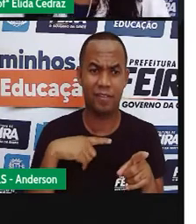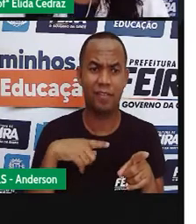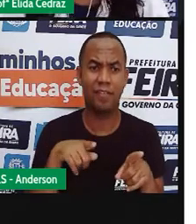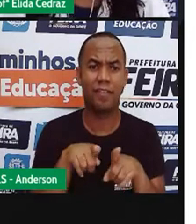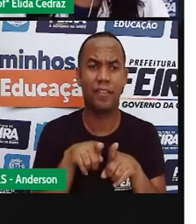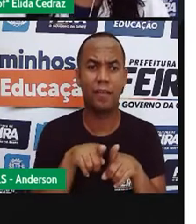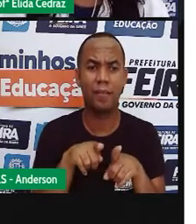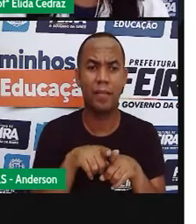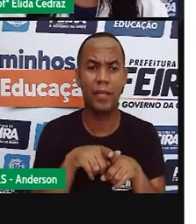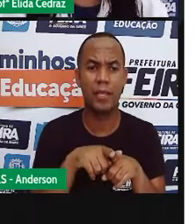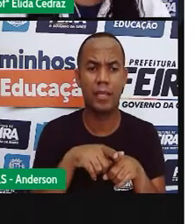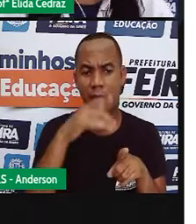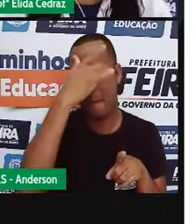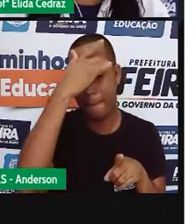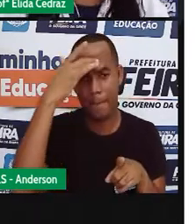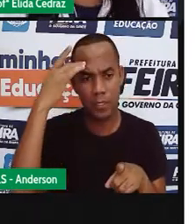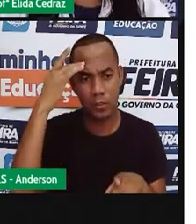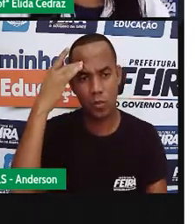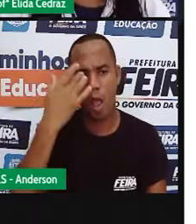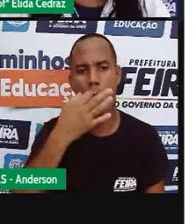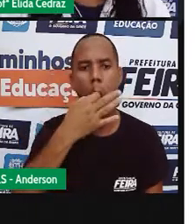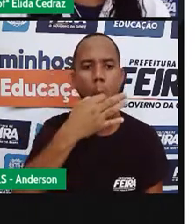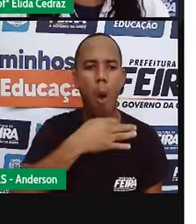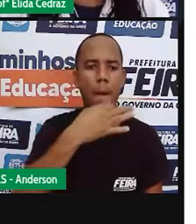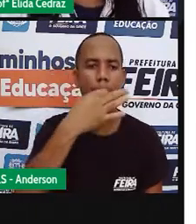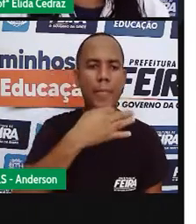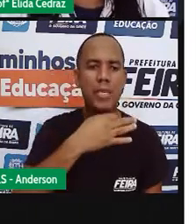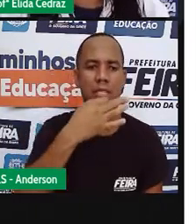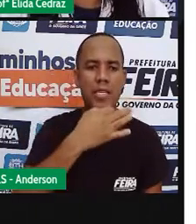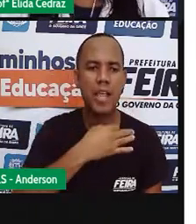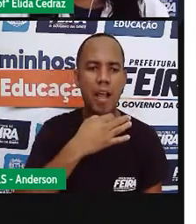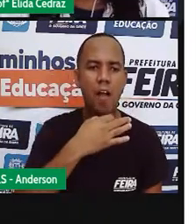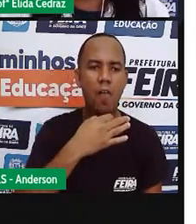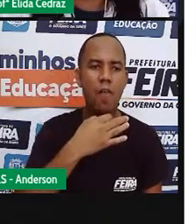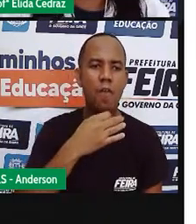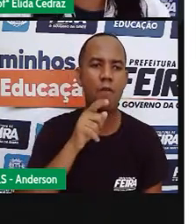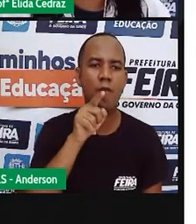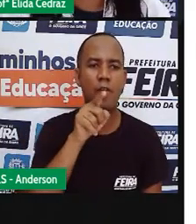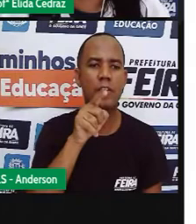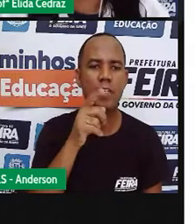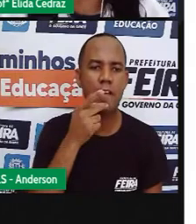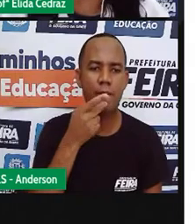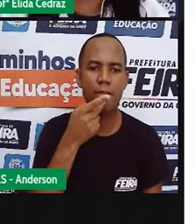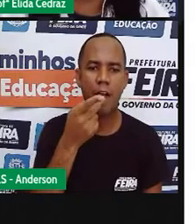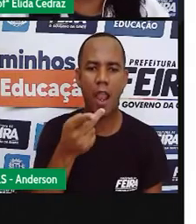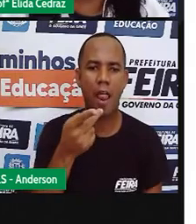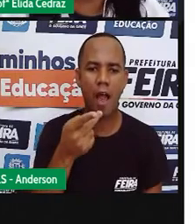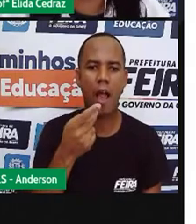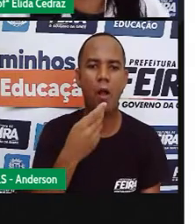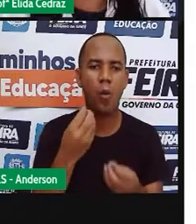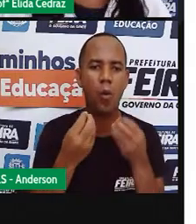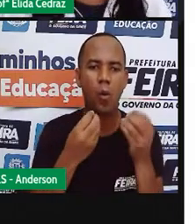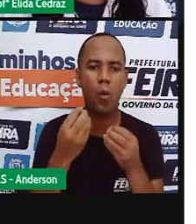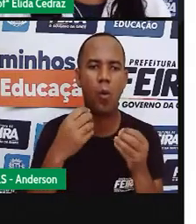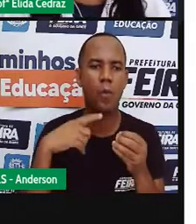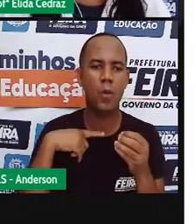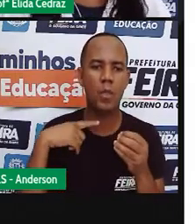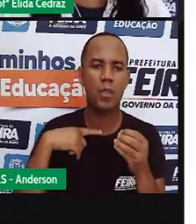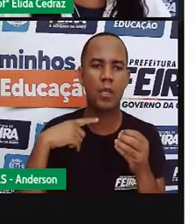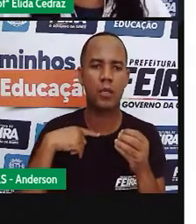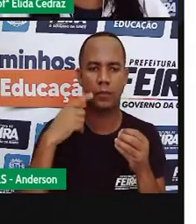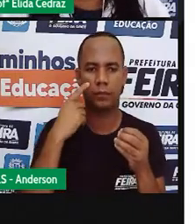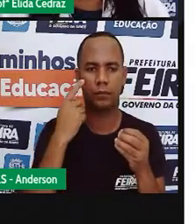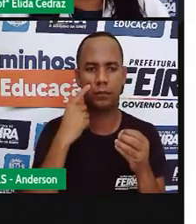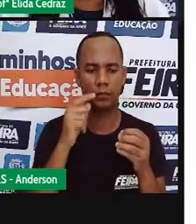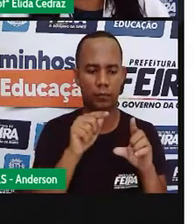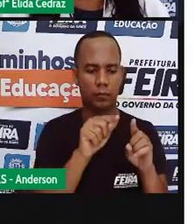Nas notícias online, a gente pode comentar a notícia no próprio site e compartilhar